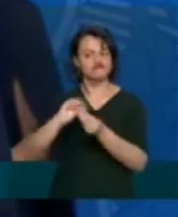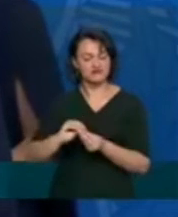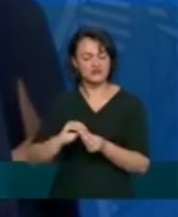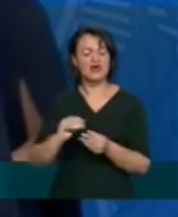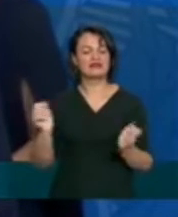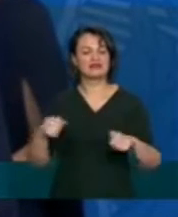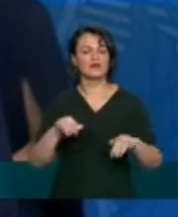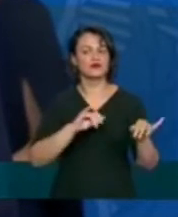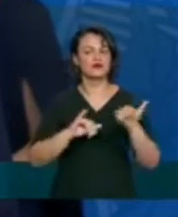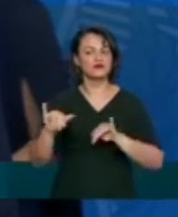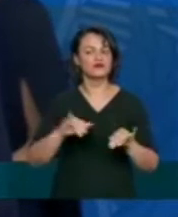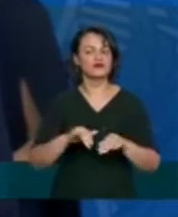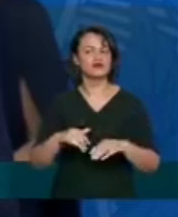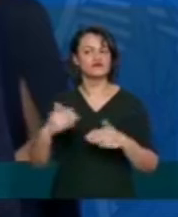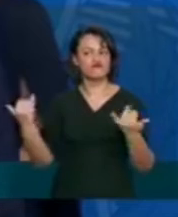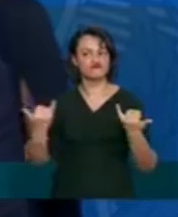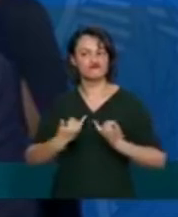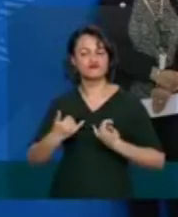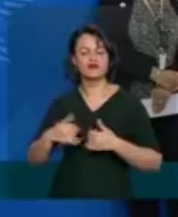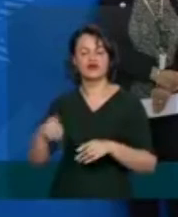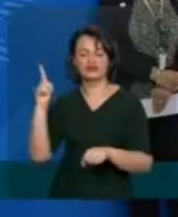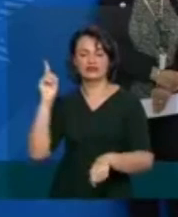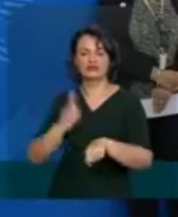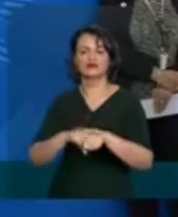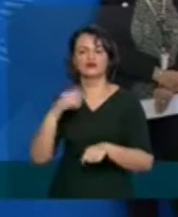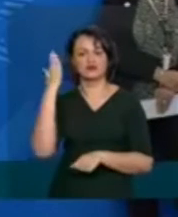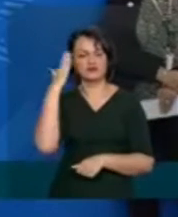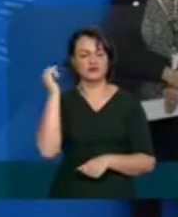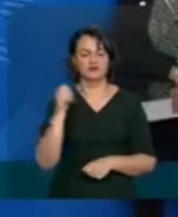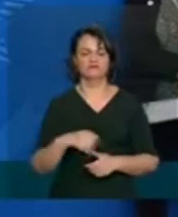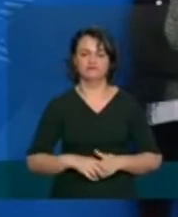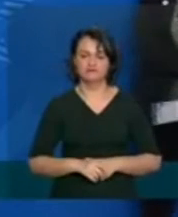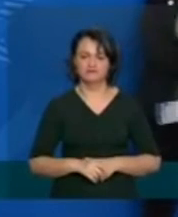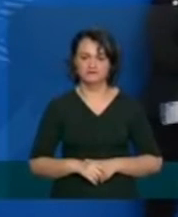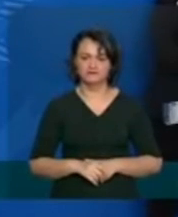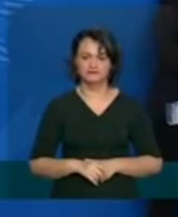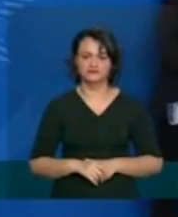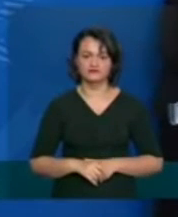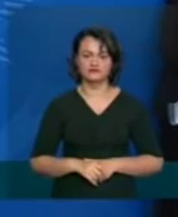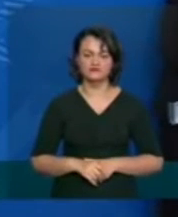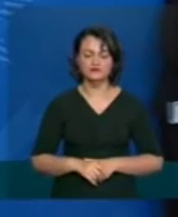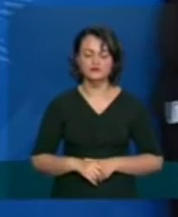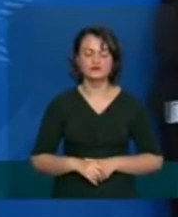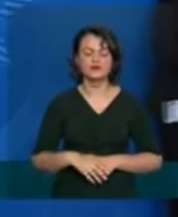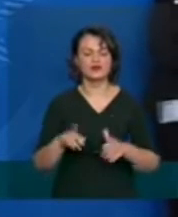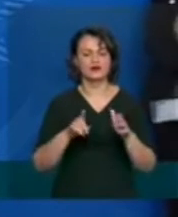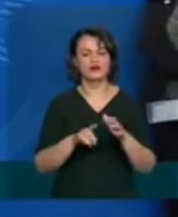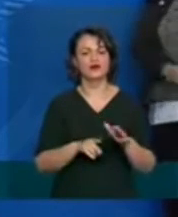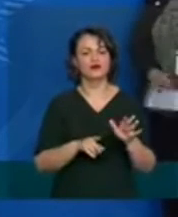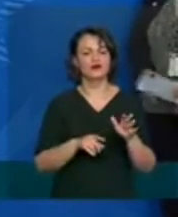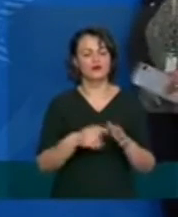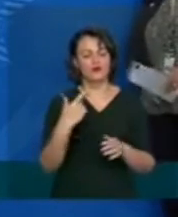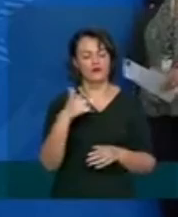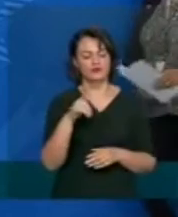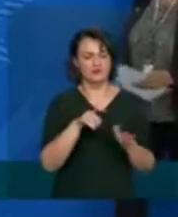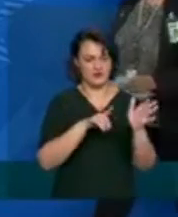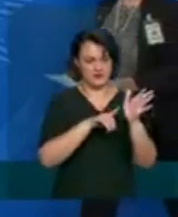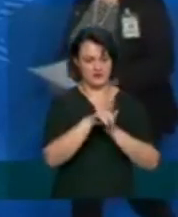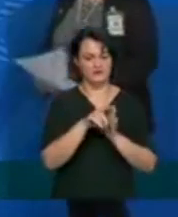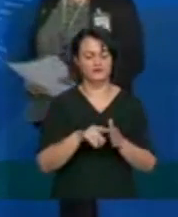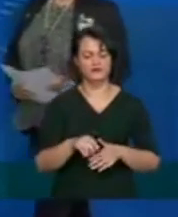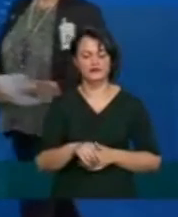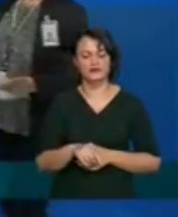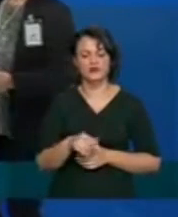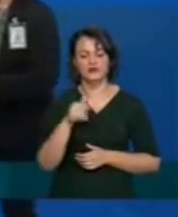atualizadas em tempo oportuno a outra pergunta é semelhante então doutora Cleusa por favor